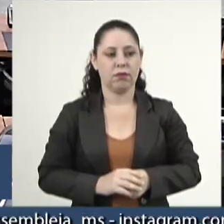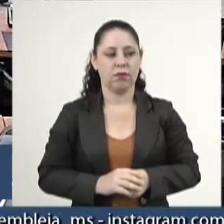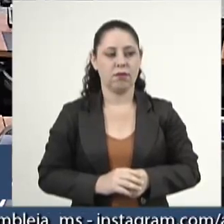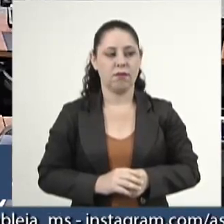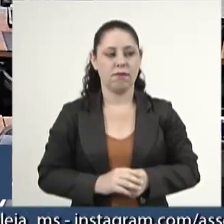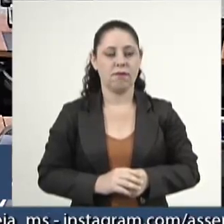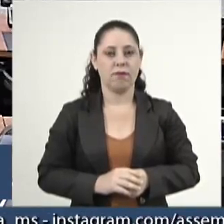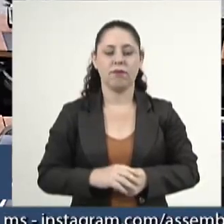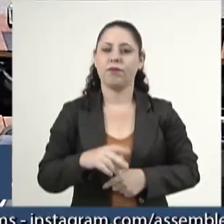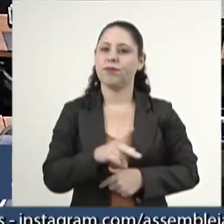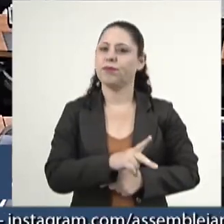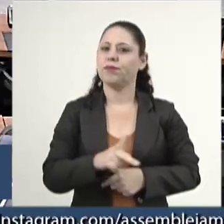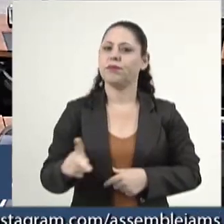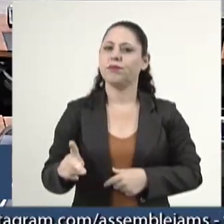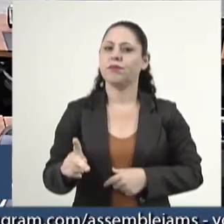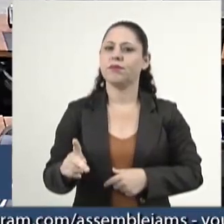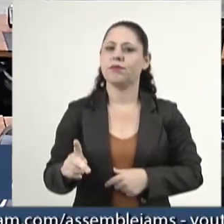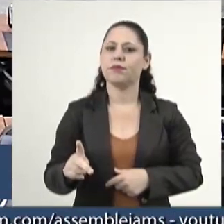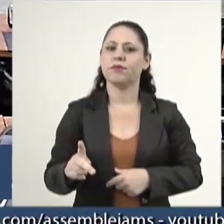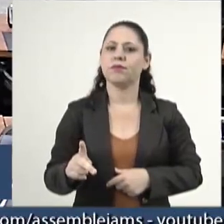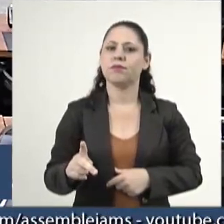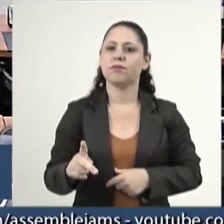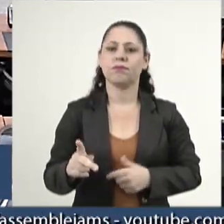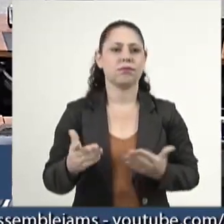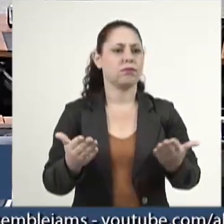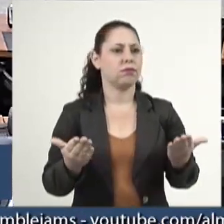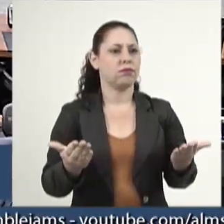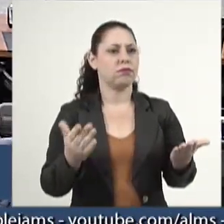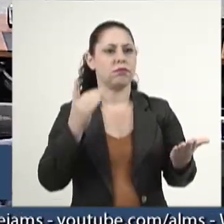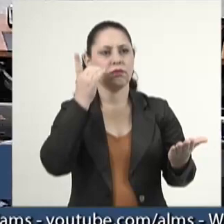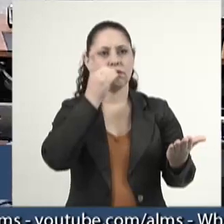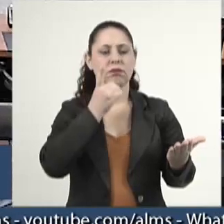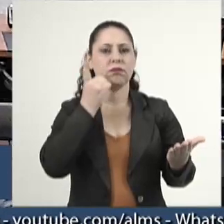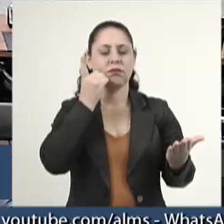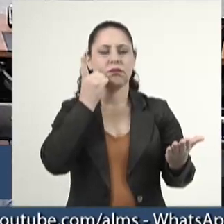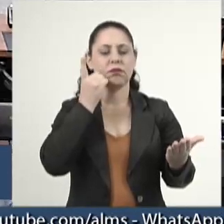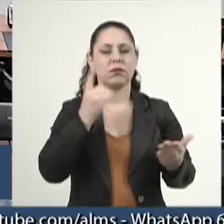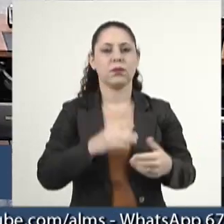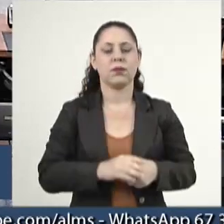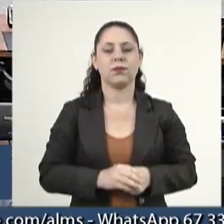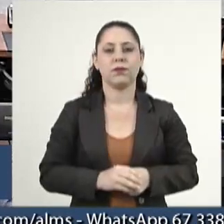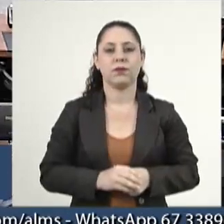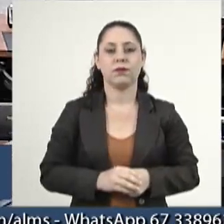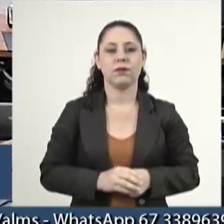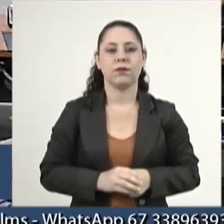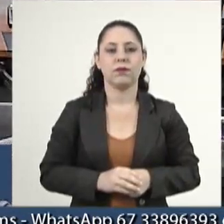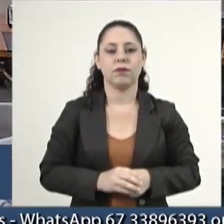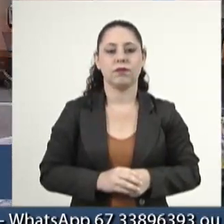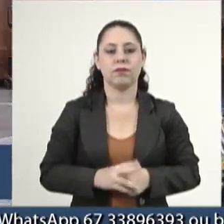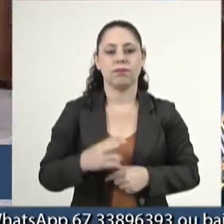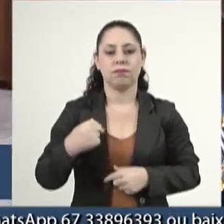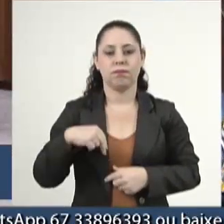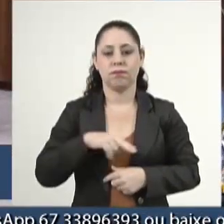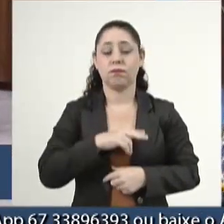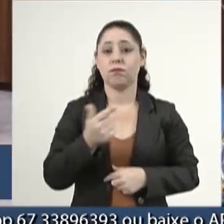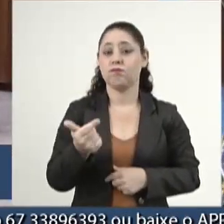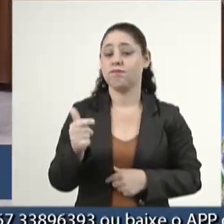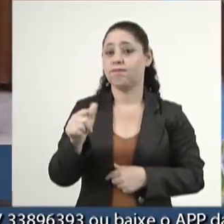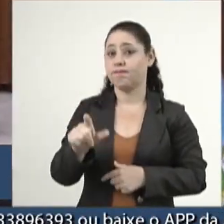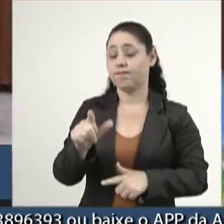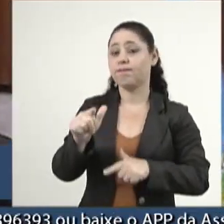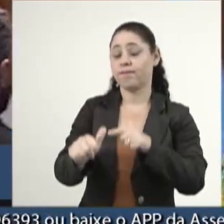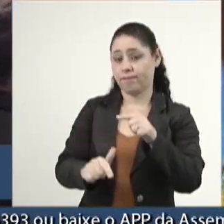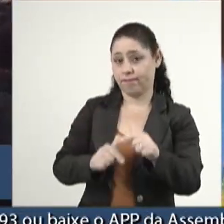Senhor Presidente, senhores deputados, nós estamos reiniciando as